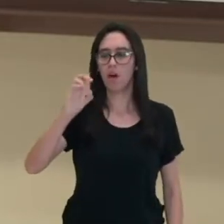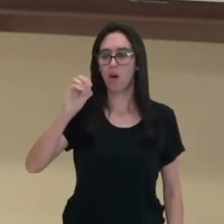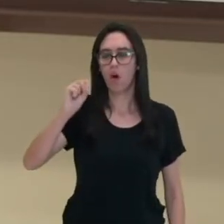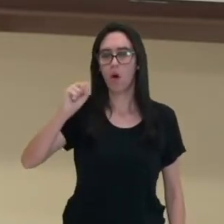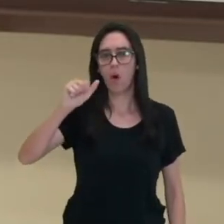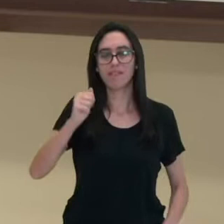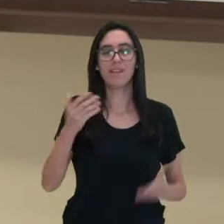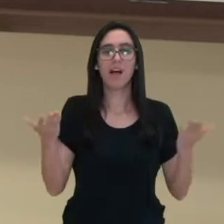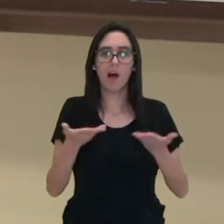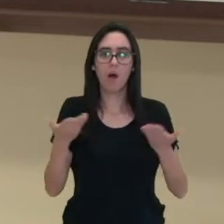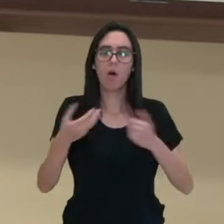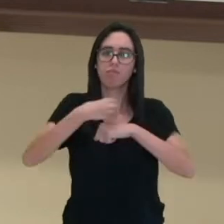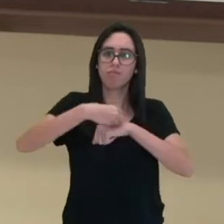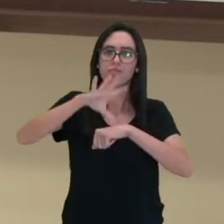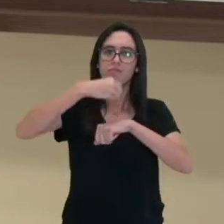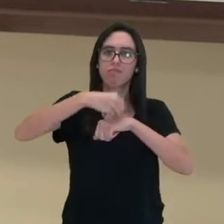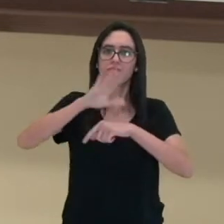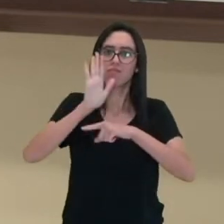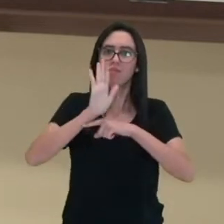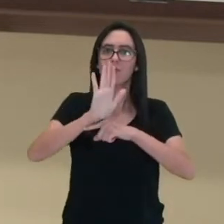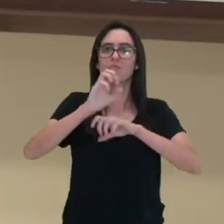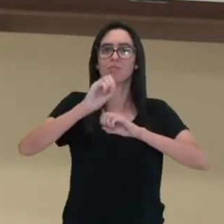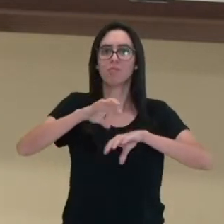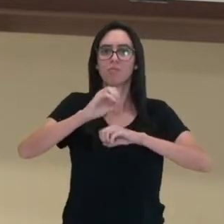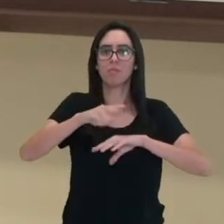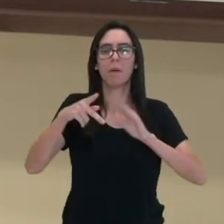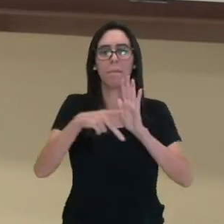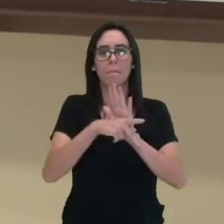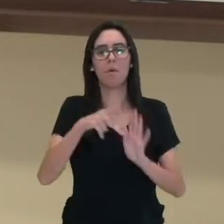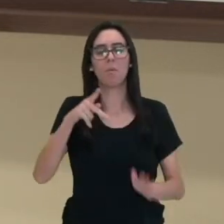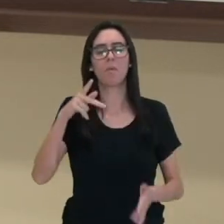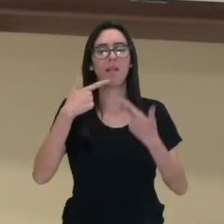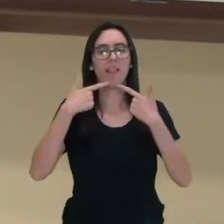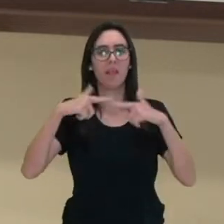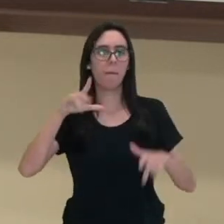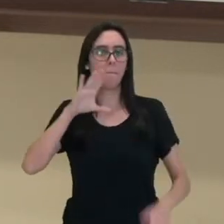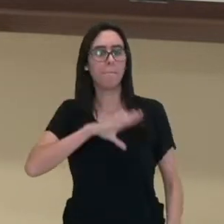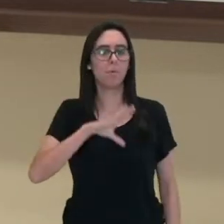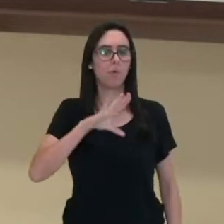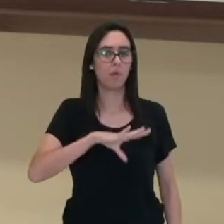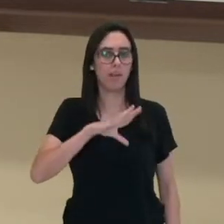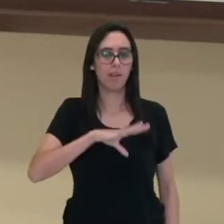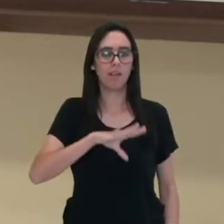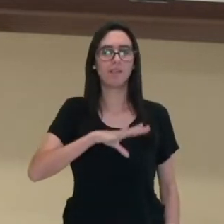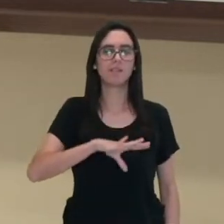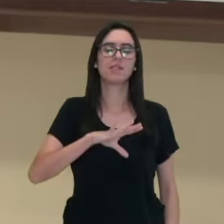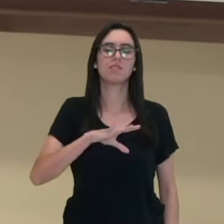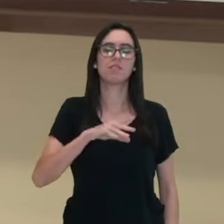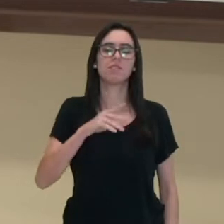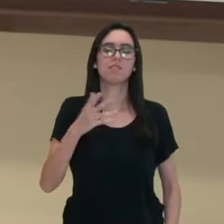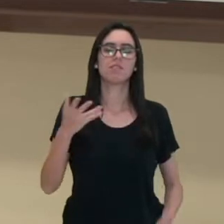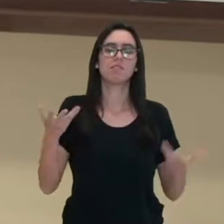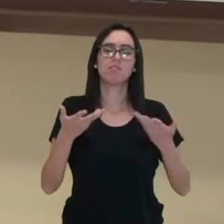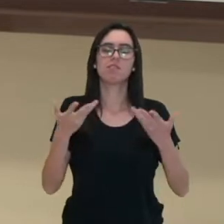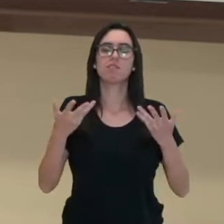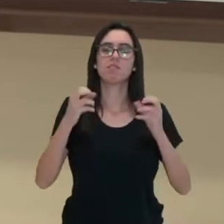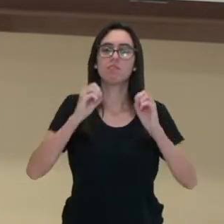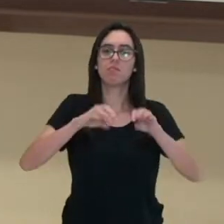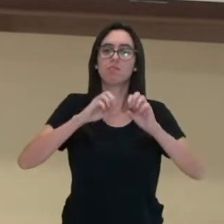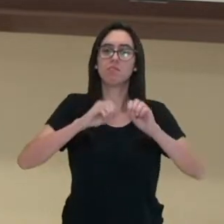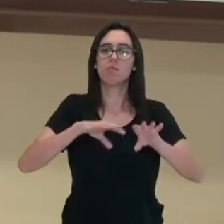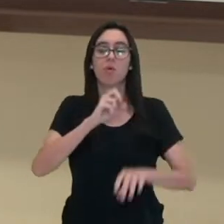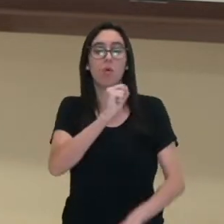contribuindo com os conhecimentos de vocês no campo da literatura, da língua portuguesa, direcionado aos estudantes do oitavo ano.